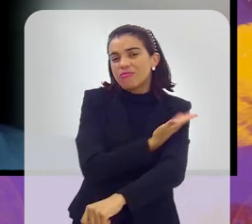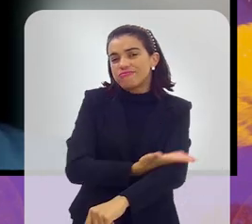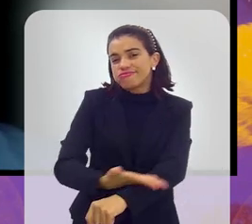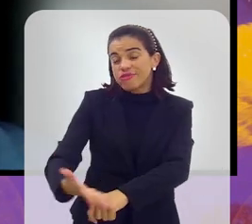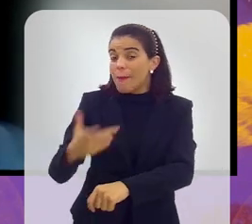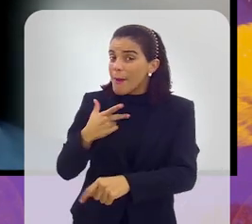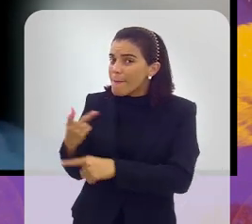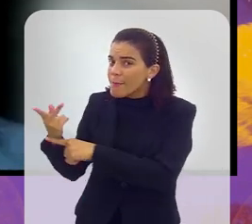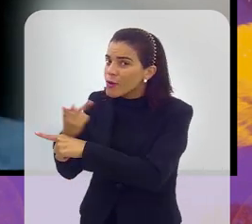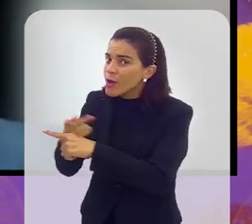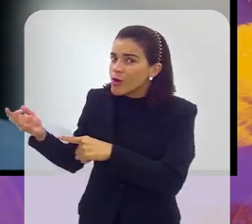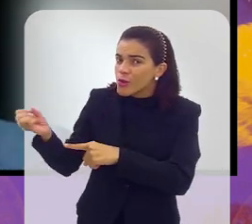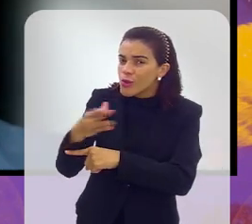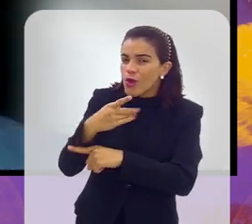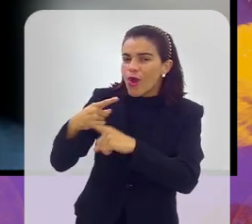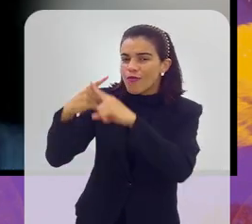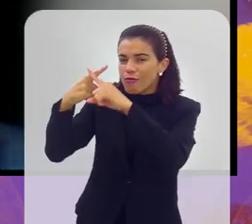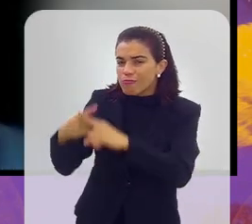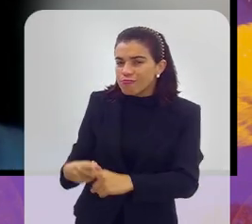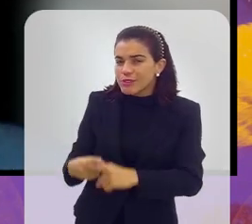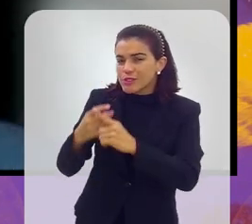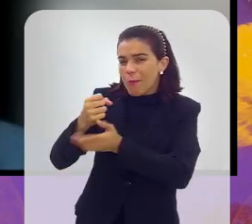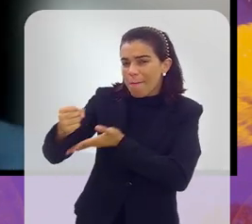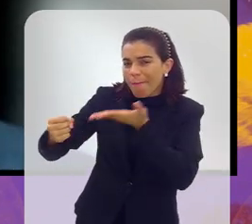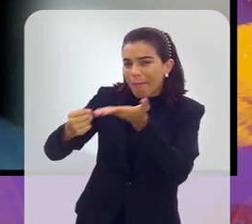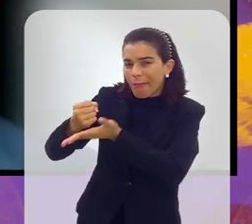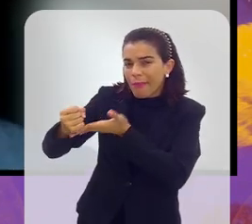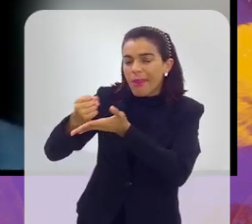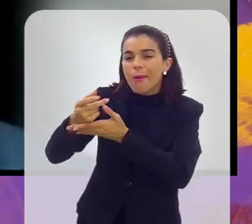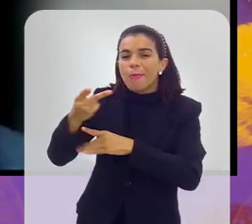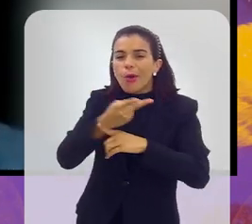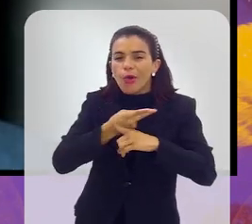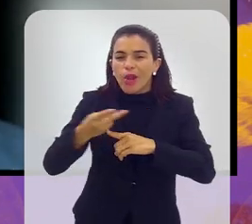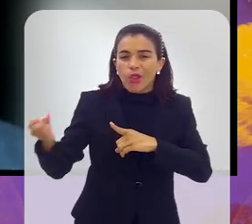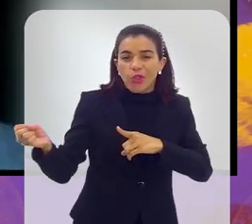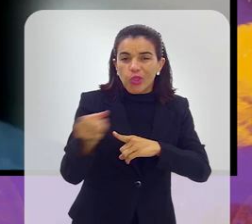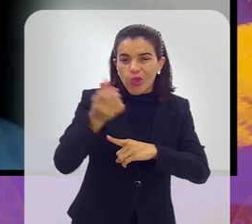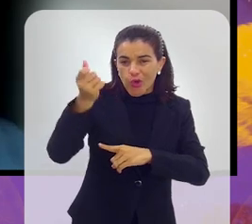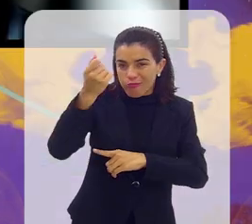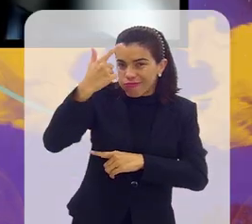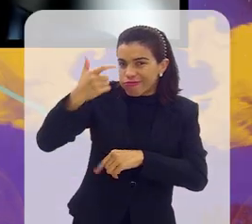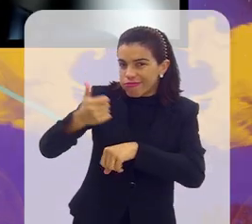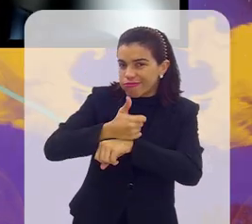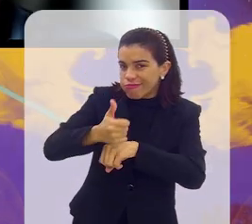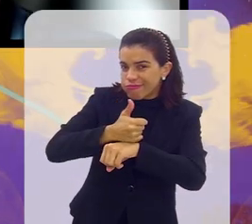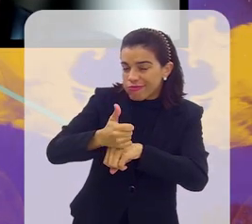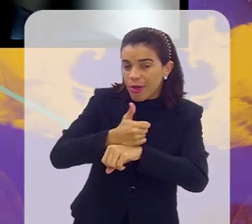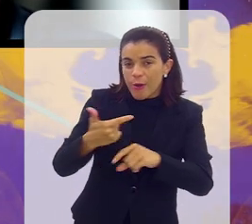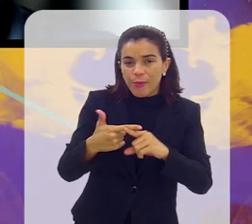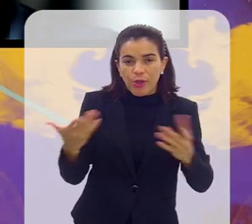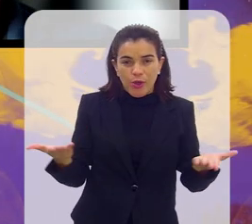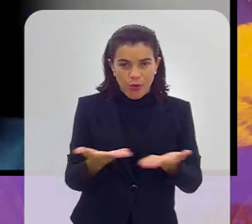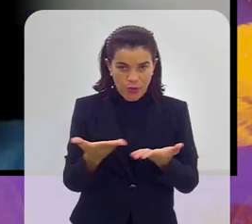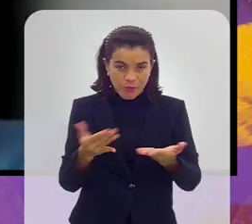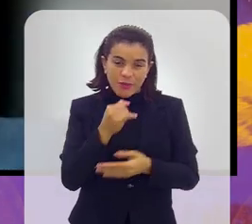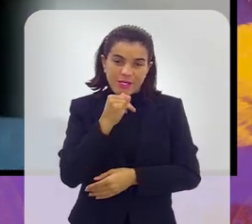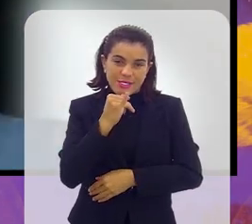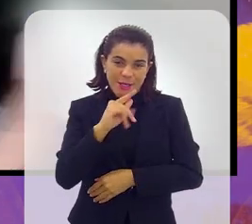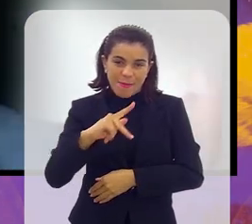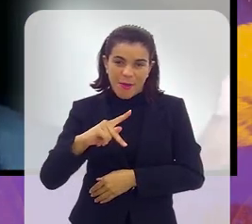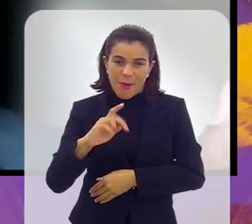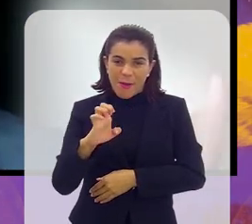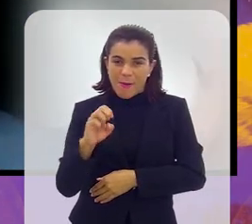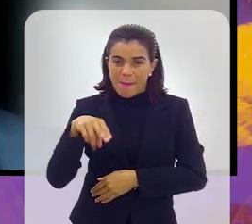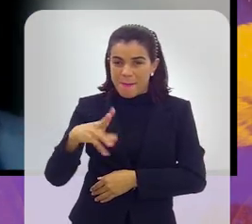também irem atrás dessas competições de base, para buscar novos jogadores e novos talentos, até porque hoje o